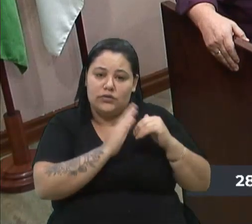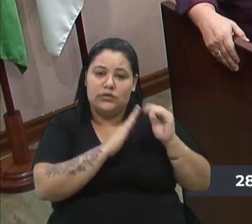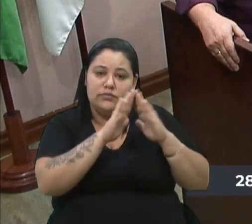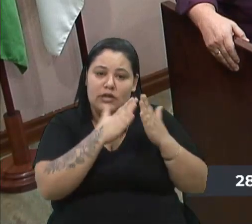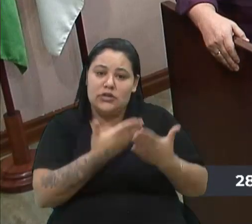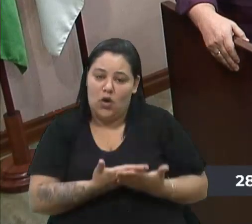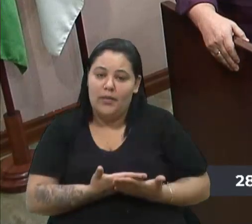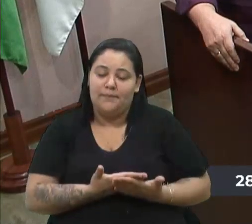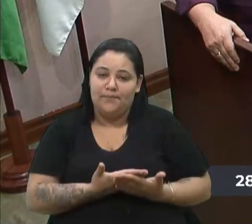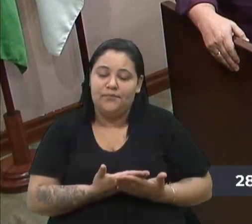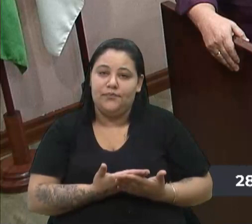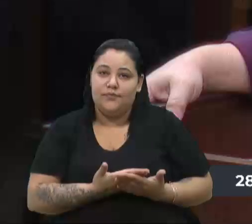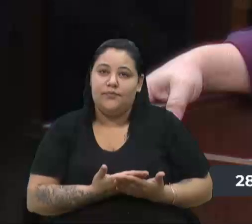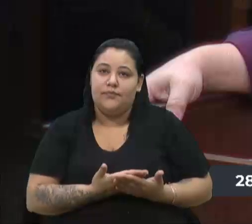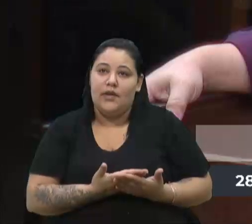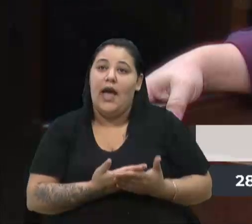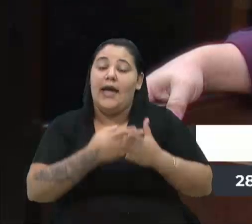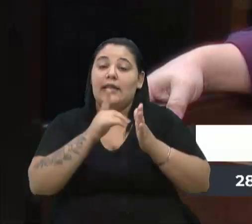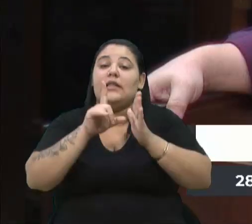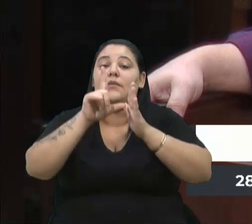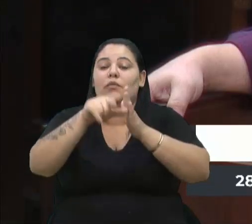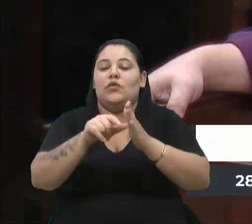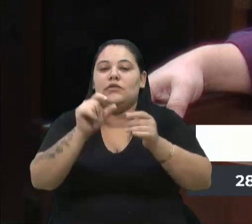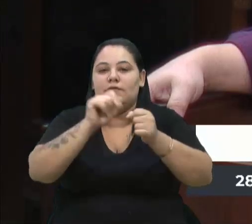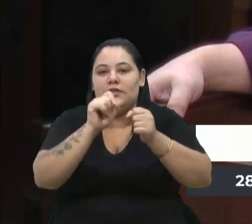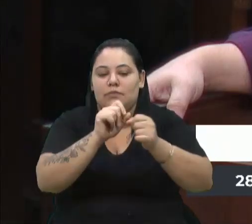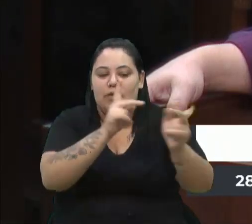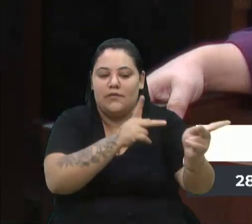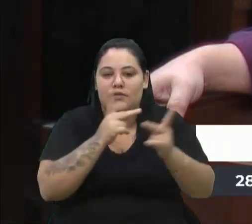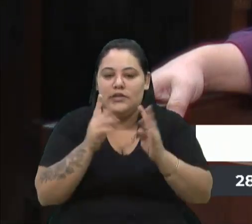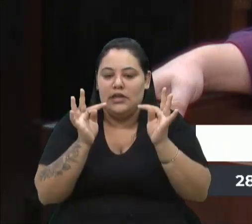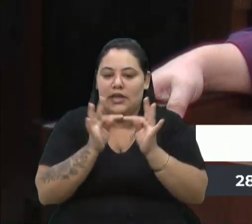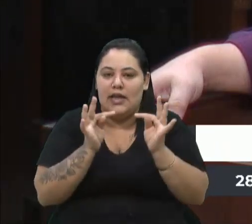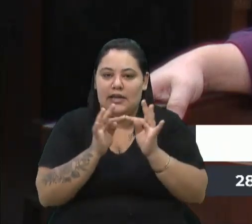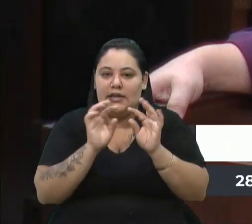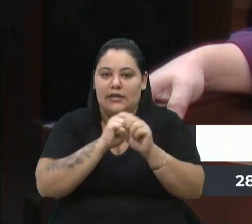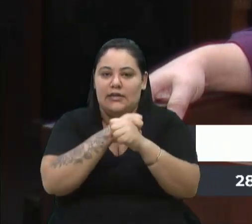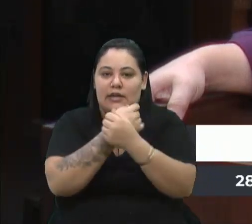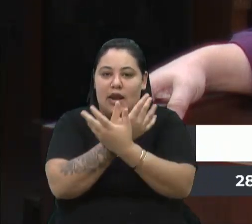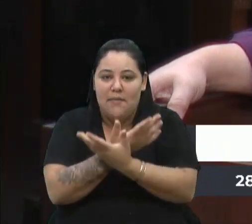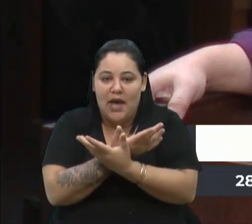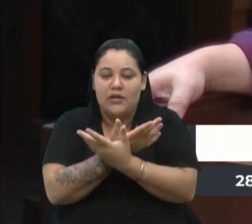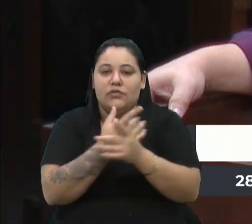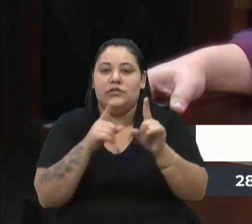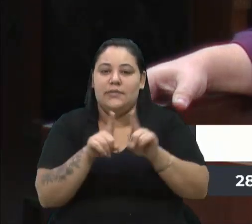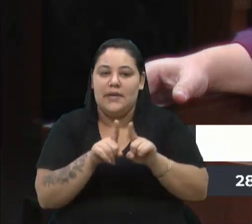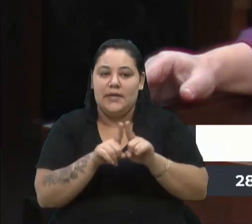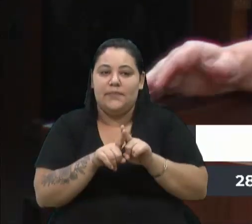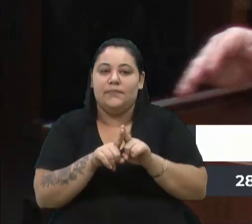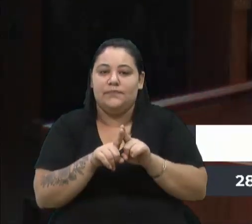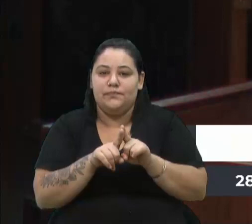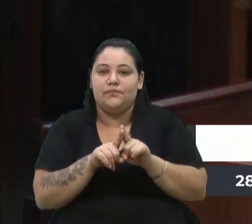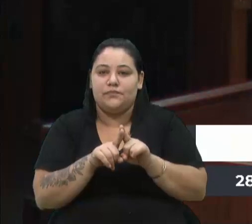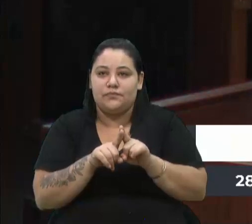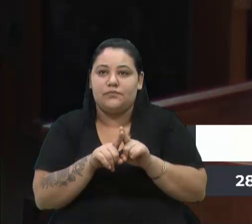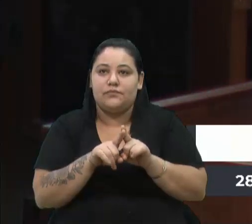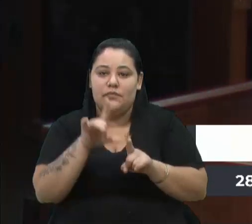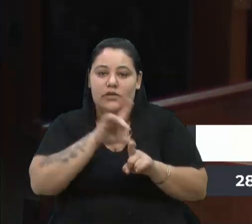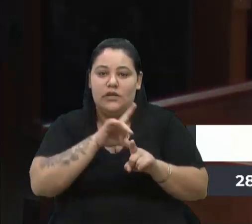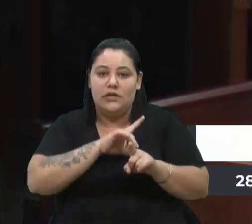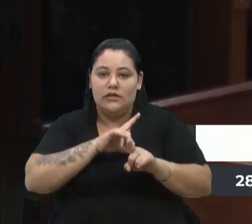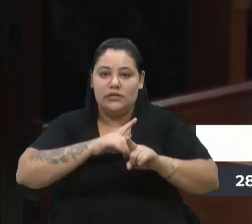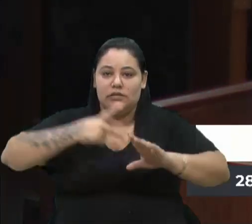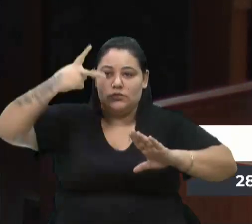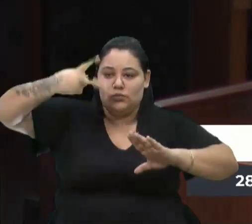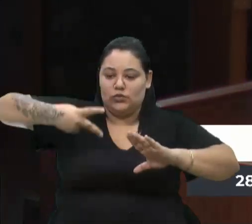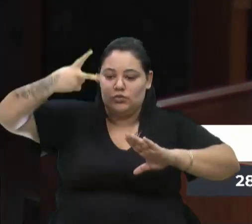escola aí posterior a gente foi fazer uma visita técnica em Gramado esta, enfim, com dois pisos ela é